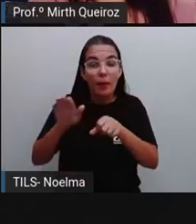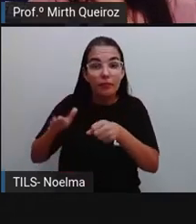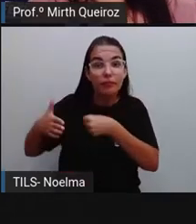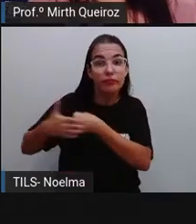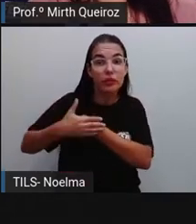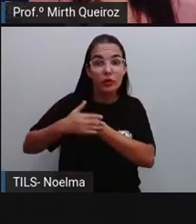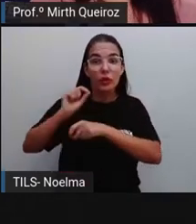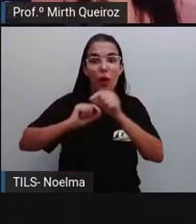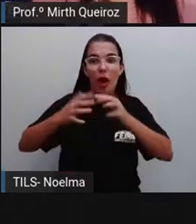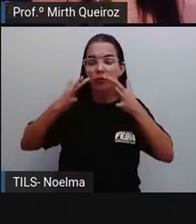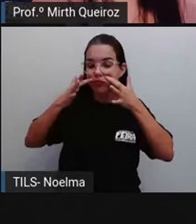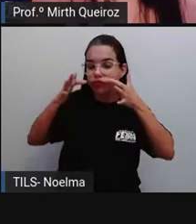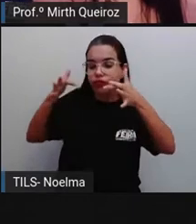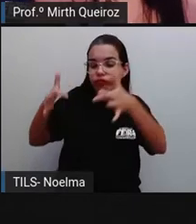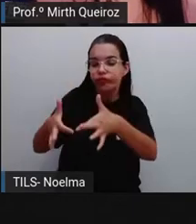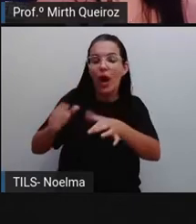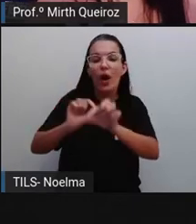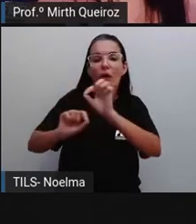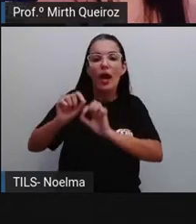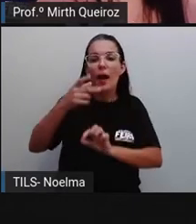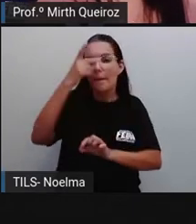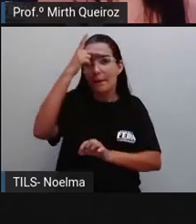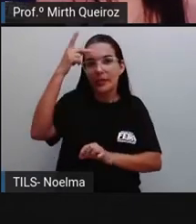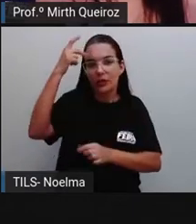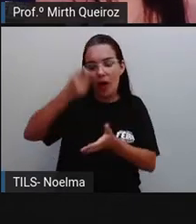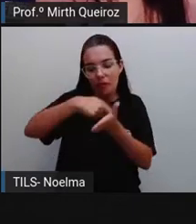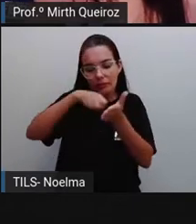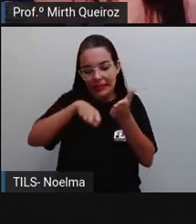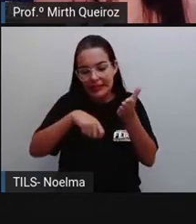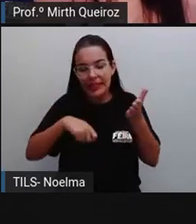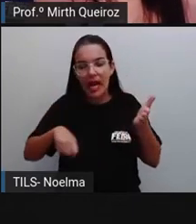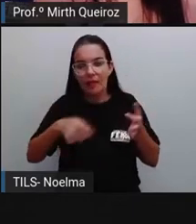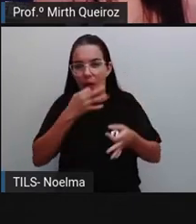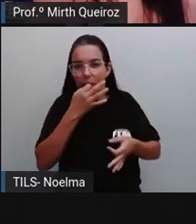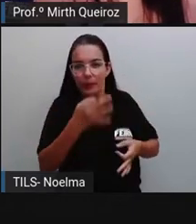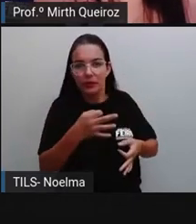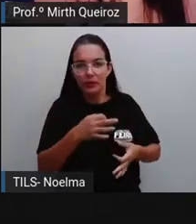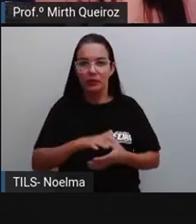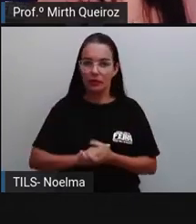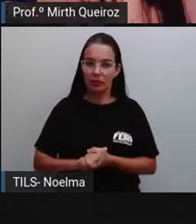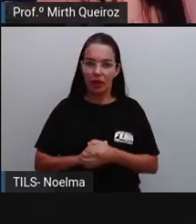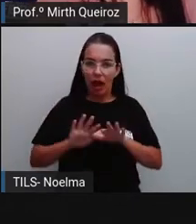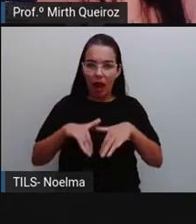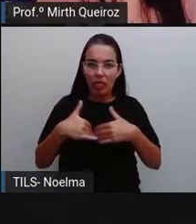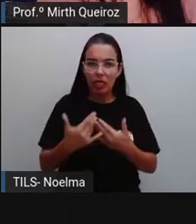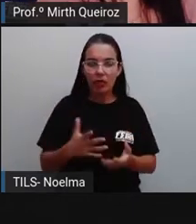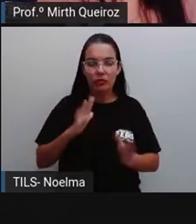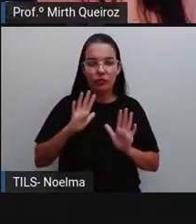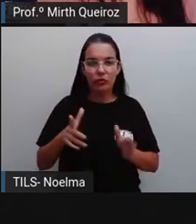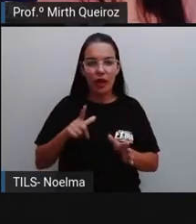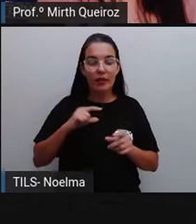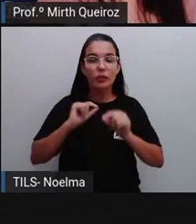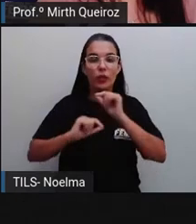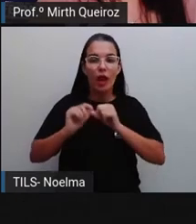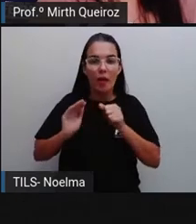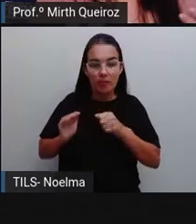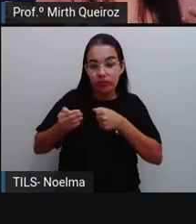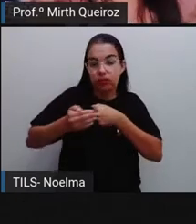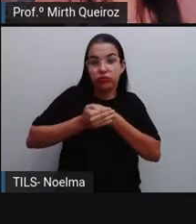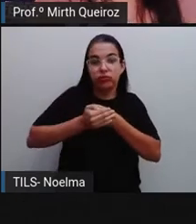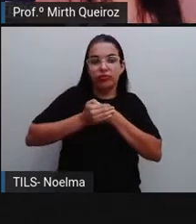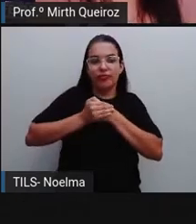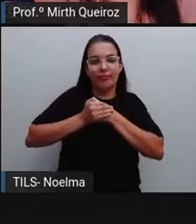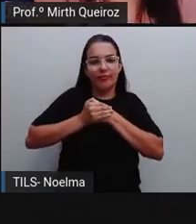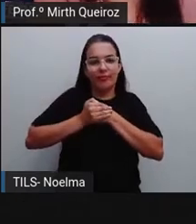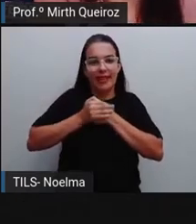ponto de vista do remetente, que é aquela pessoa que escreve a carta. Então, a gente vai defender, neste caso,